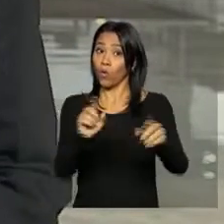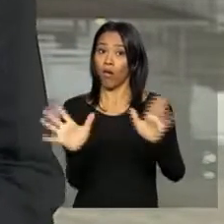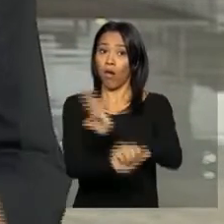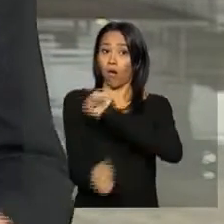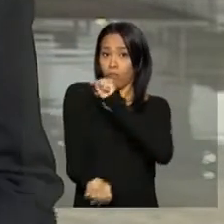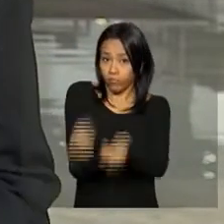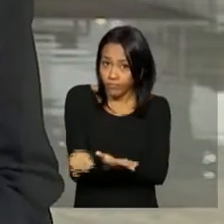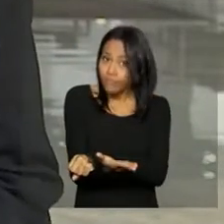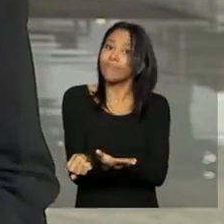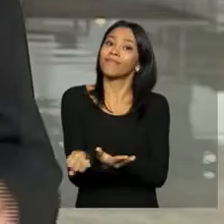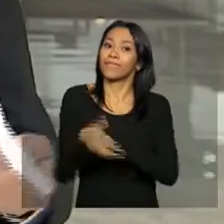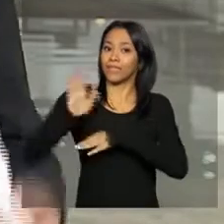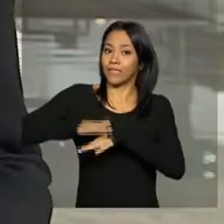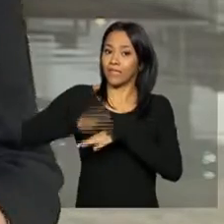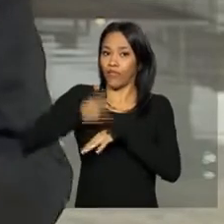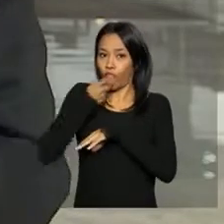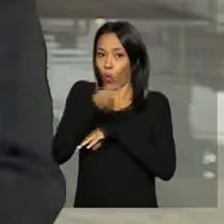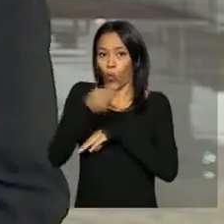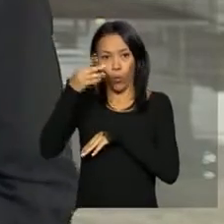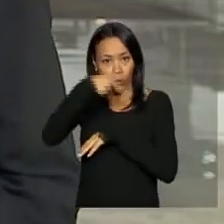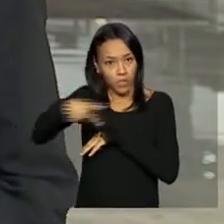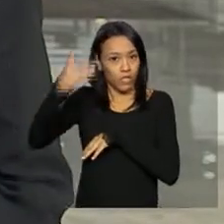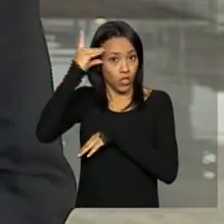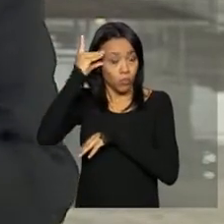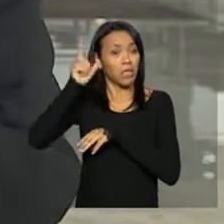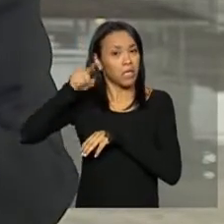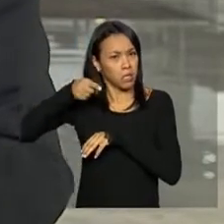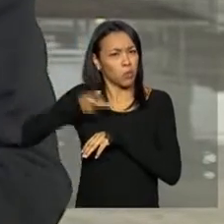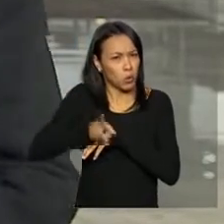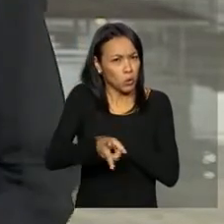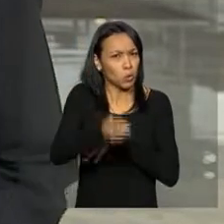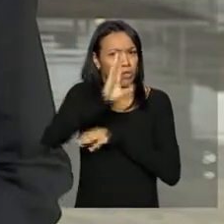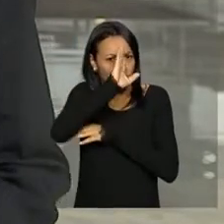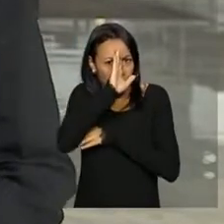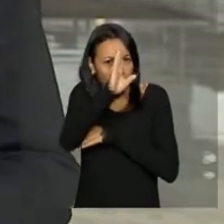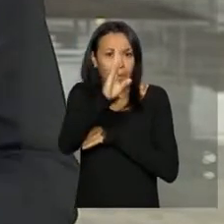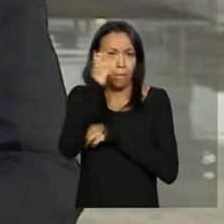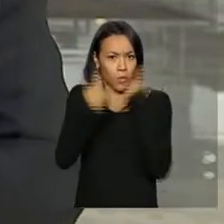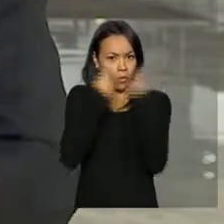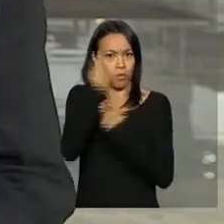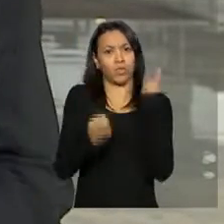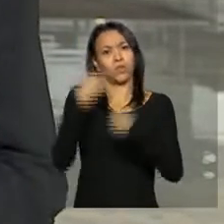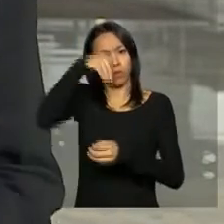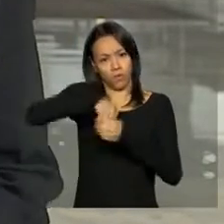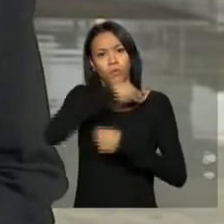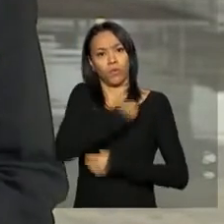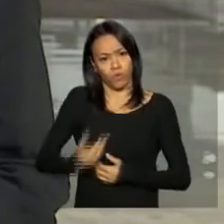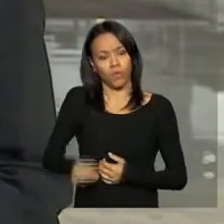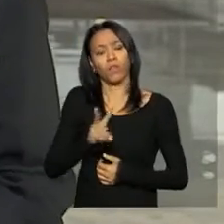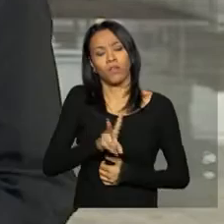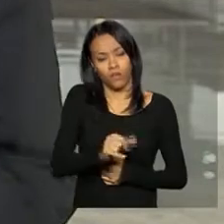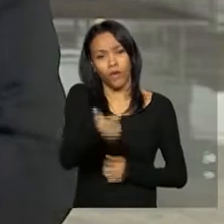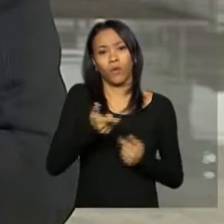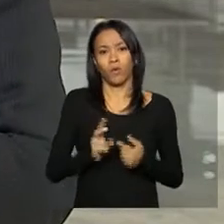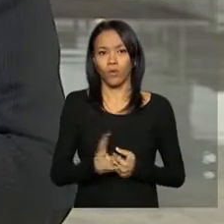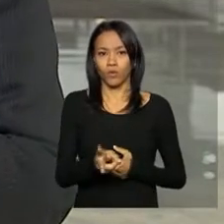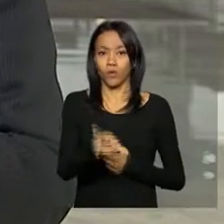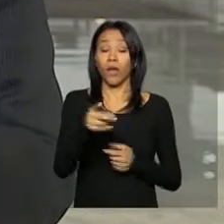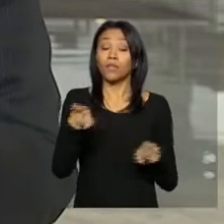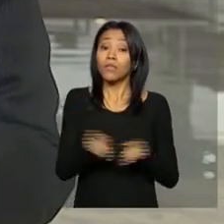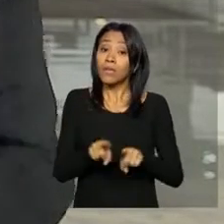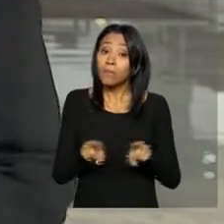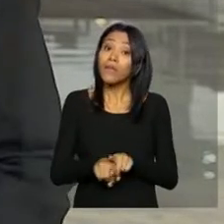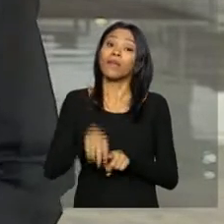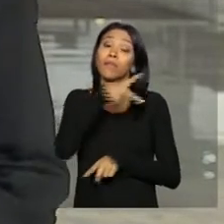corrupção, que, segundo ela, é e continua sendo uma prioridade de seu governo e vai continuar acontecendo. Dilma